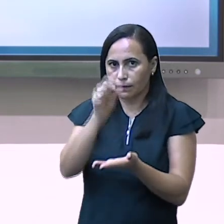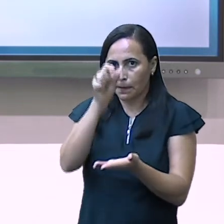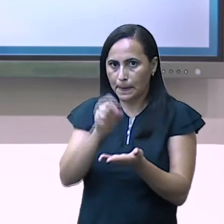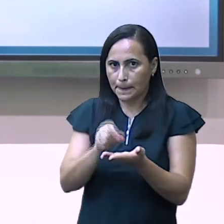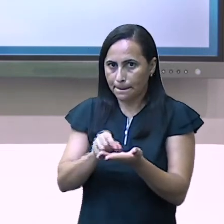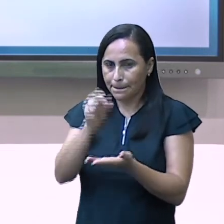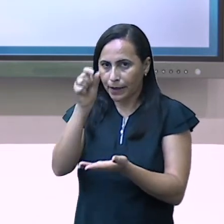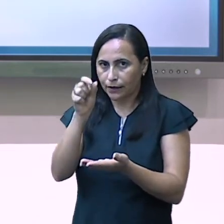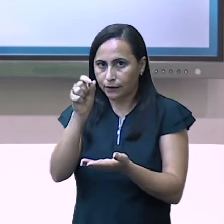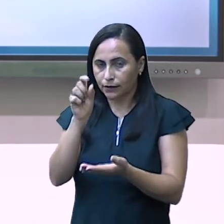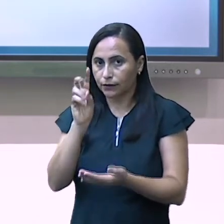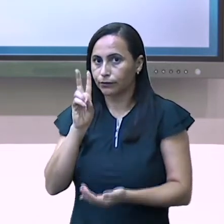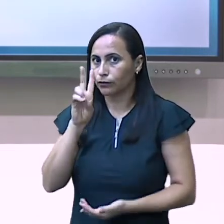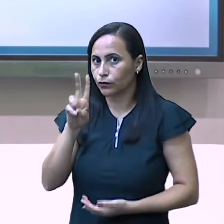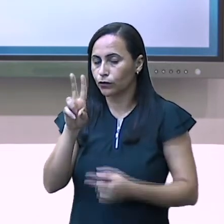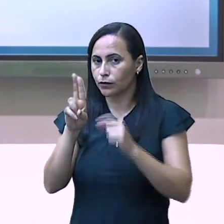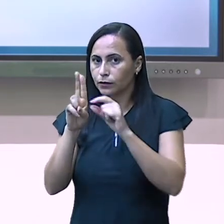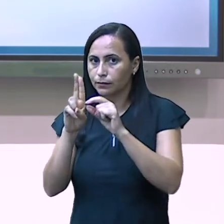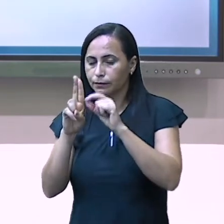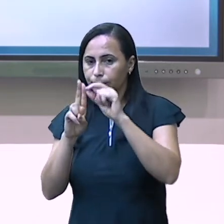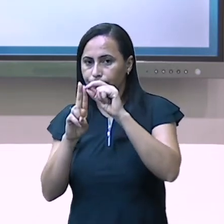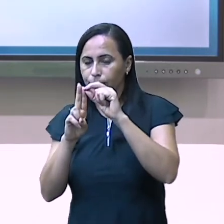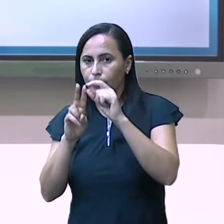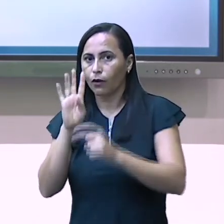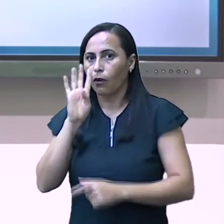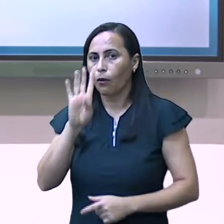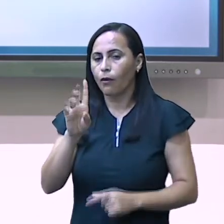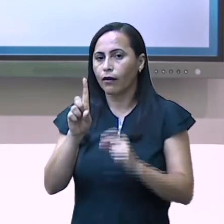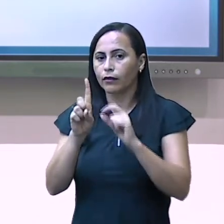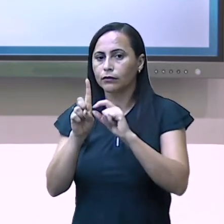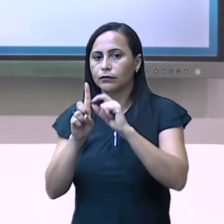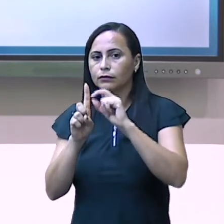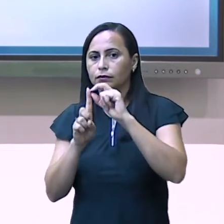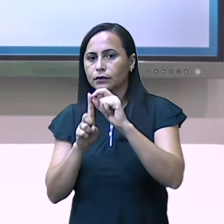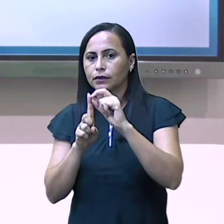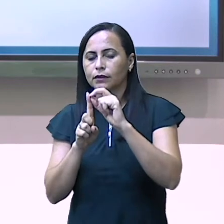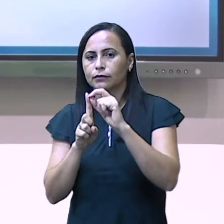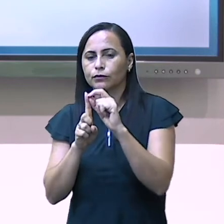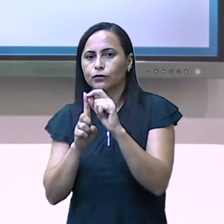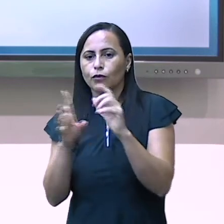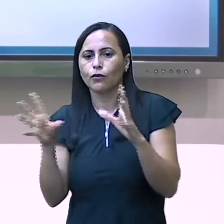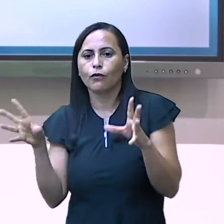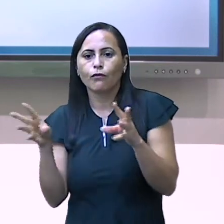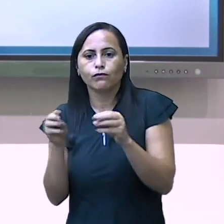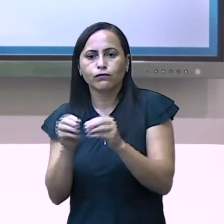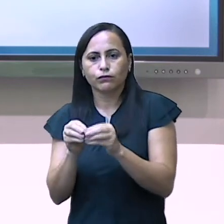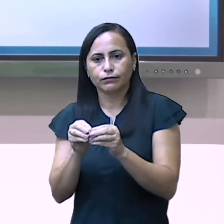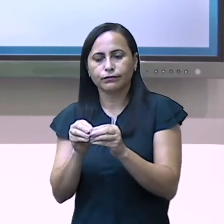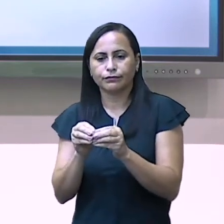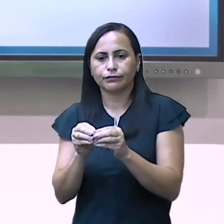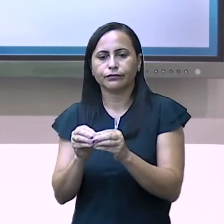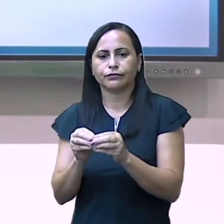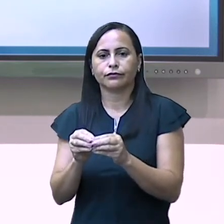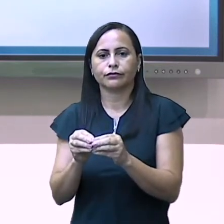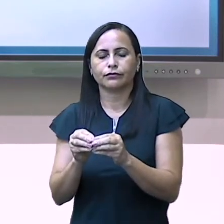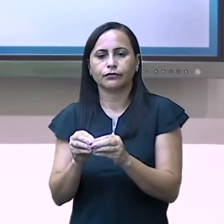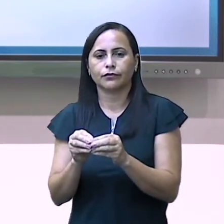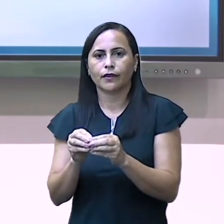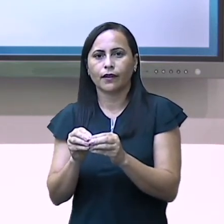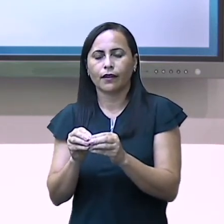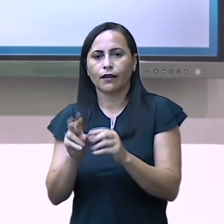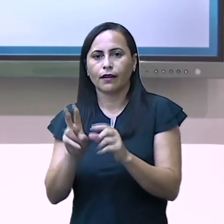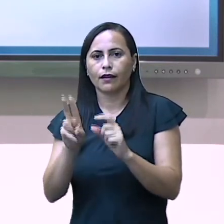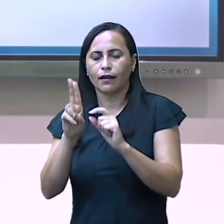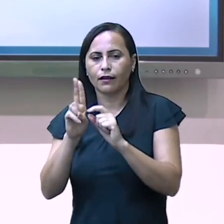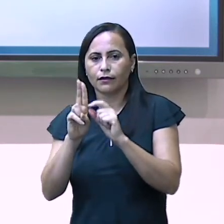e quatro unidades. O que nós fizemos? Nós juntamos as dezenas. Por quê?